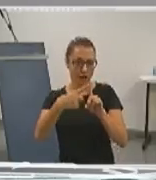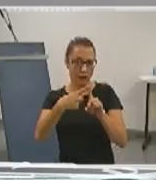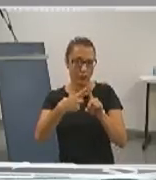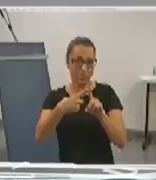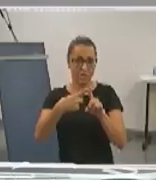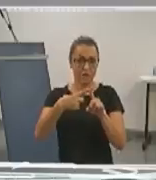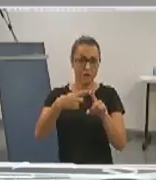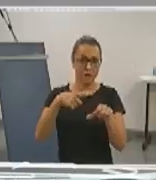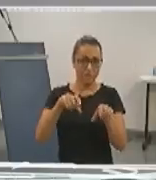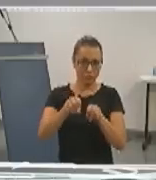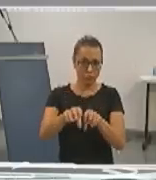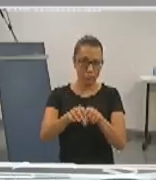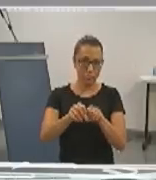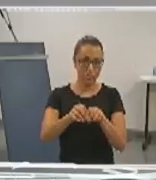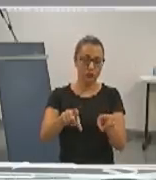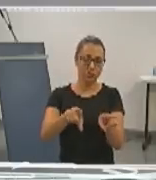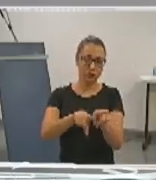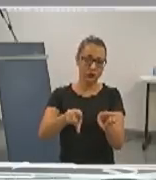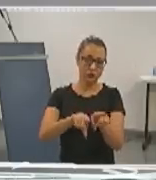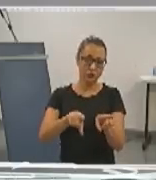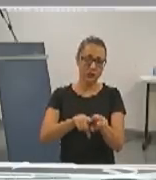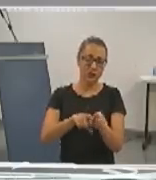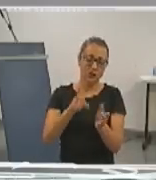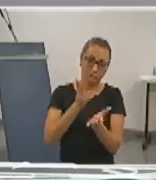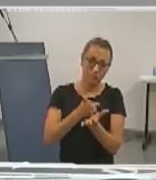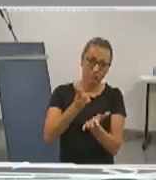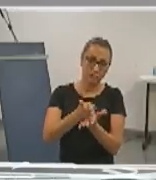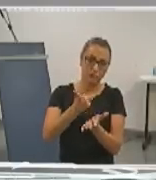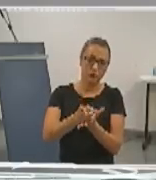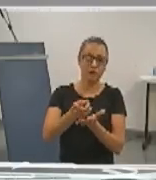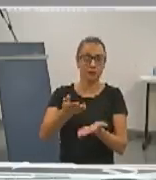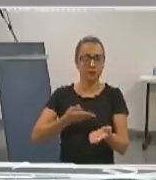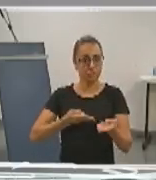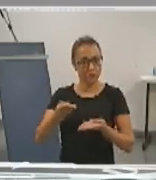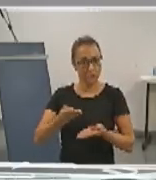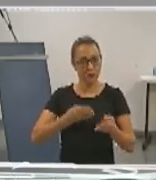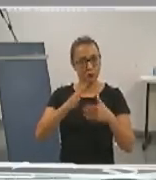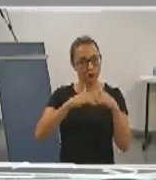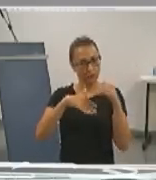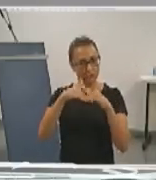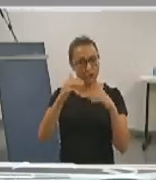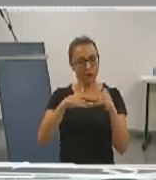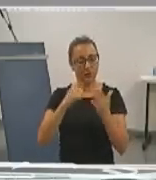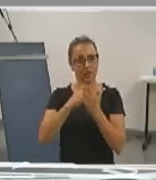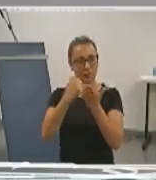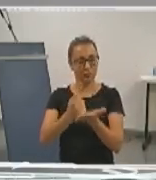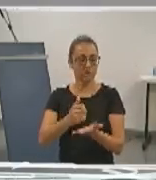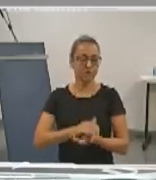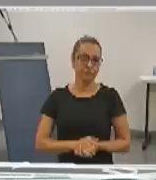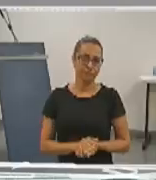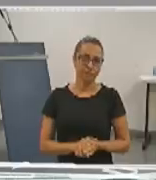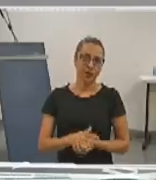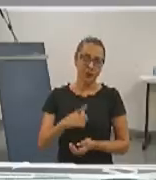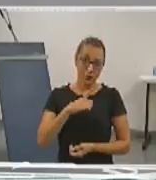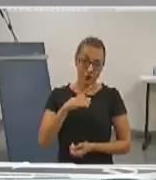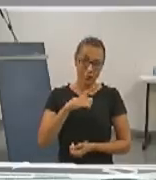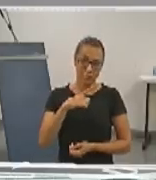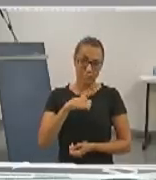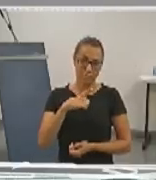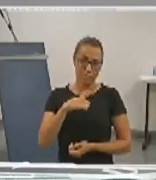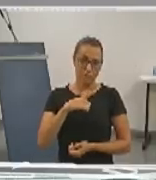para o ensino, vai beneficiar os programas de educação permanente para servidores e colaboradores. Nós tínhamos um terreno de seis